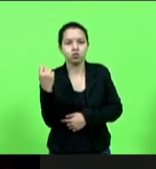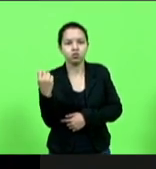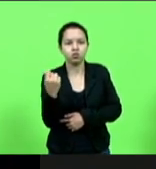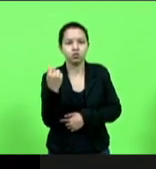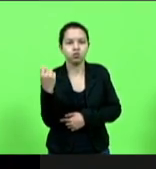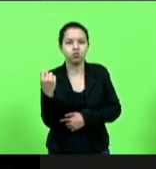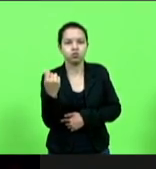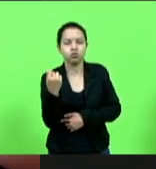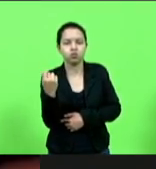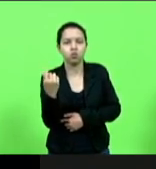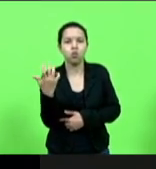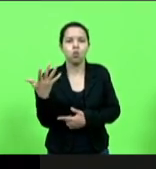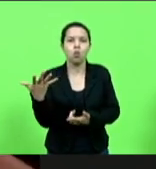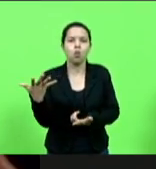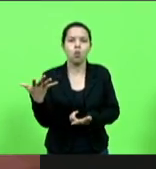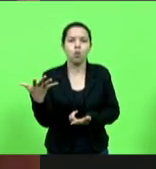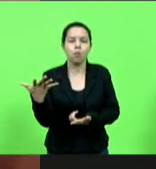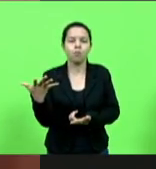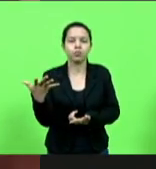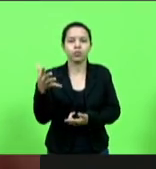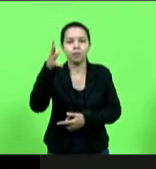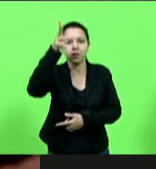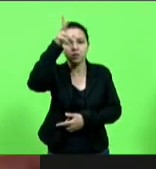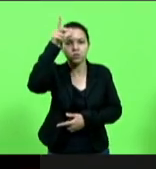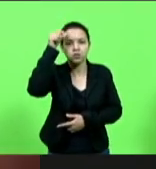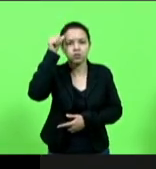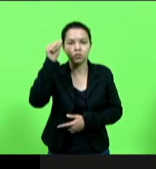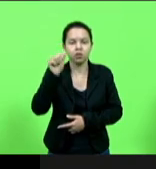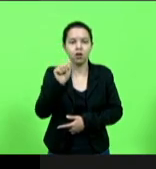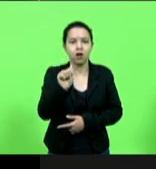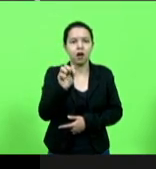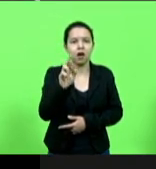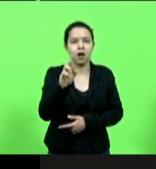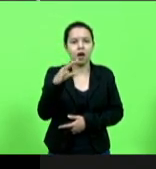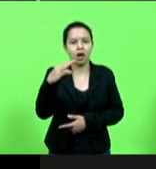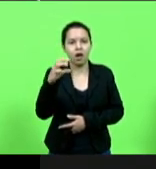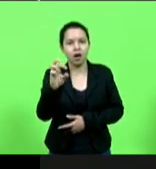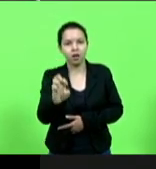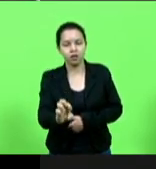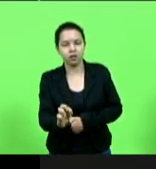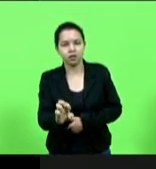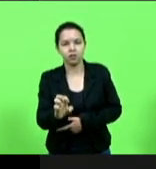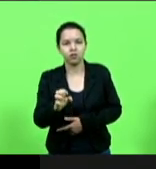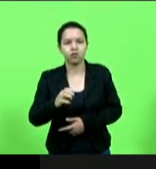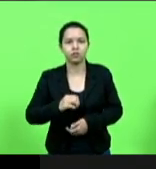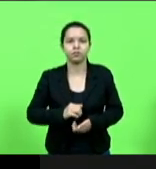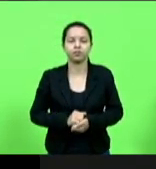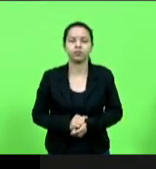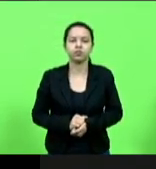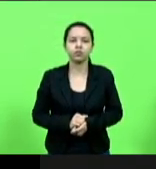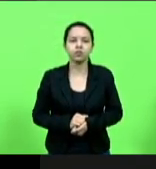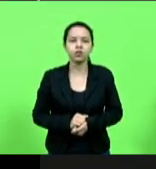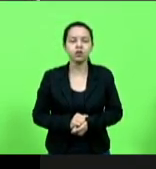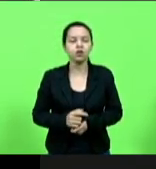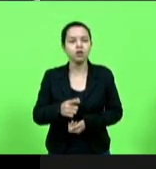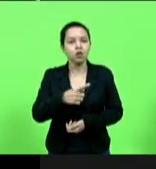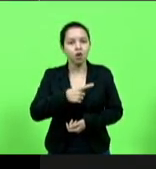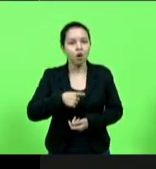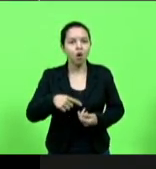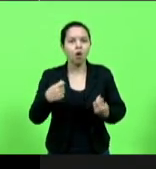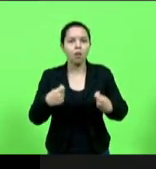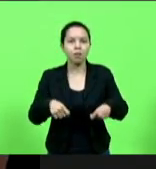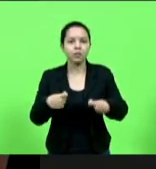vão ter essa identificação individual dos seus animais então nós precisamos sentar agora